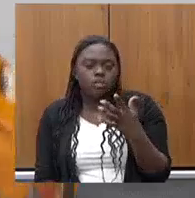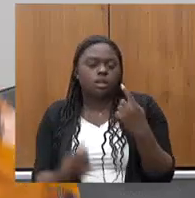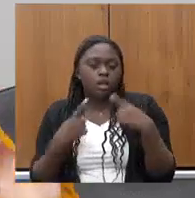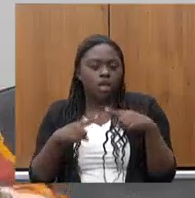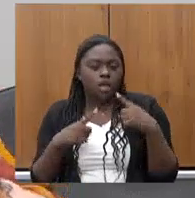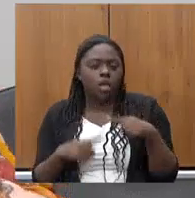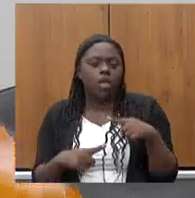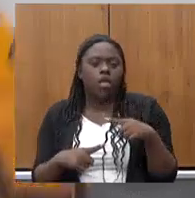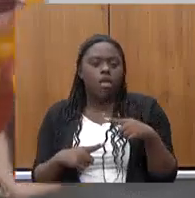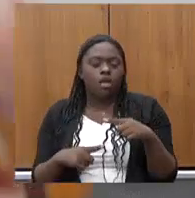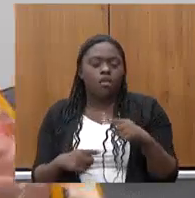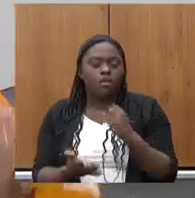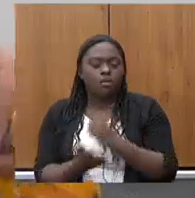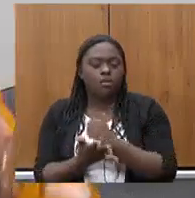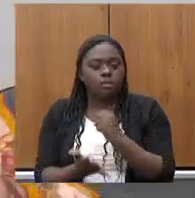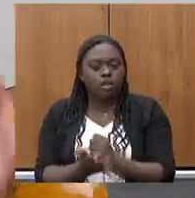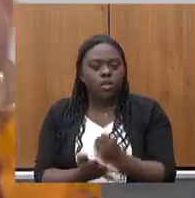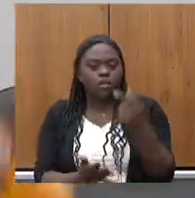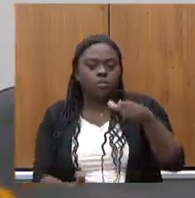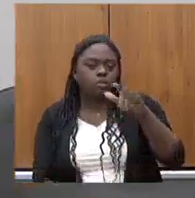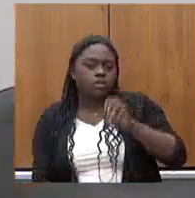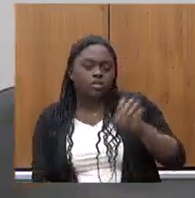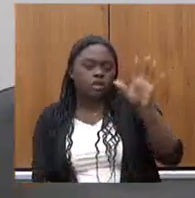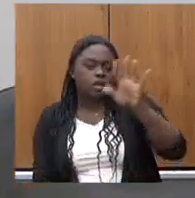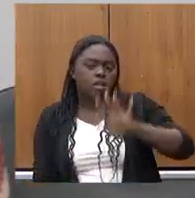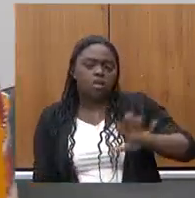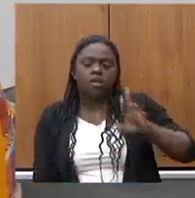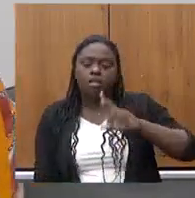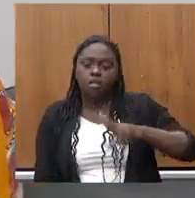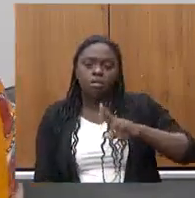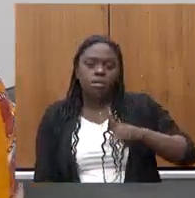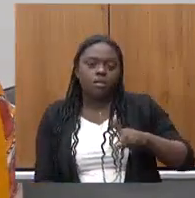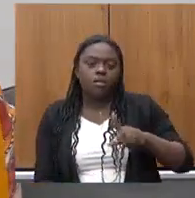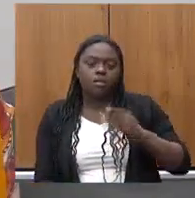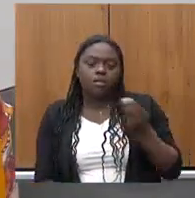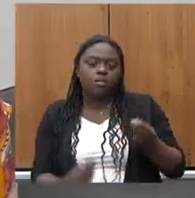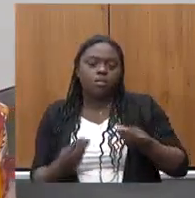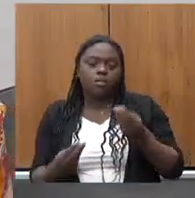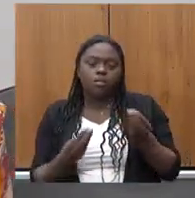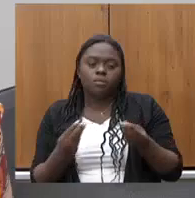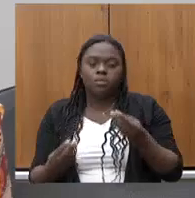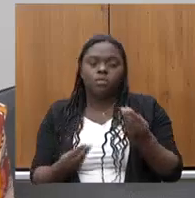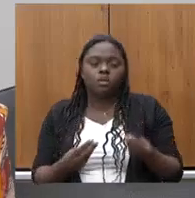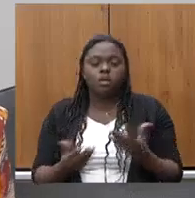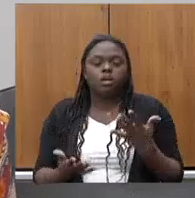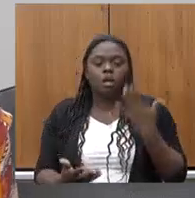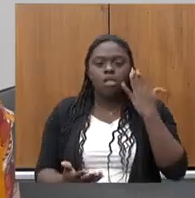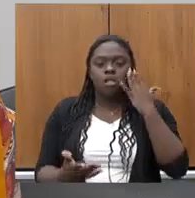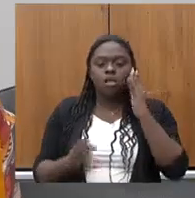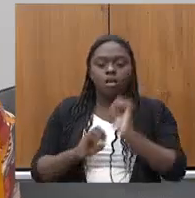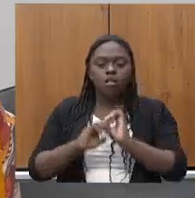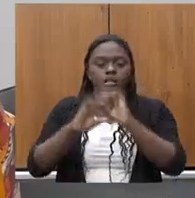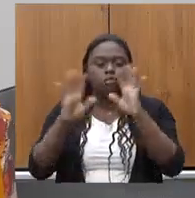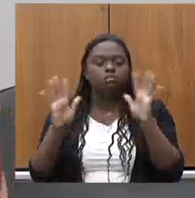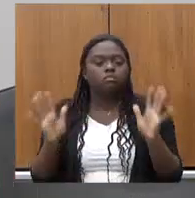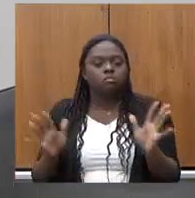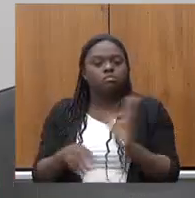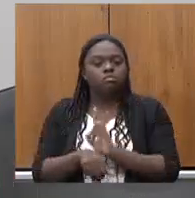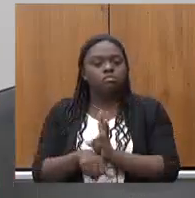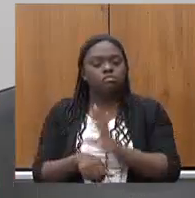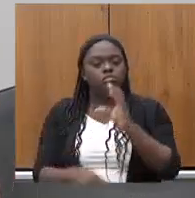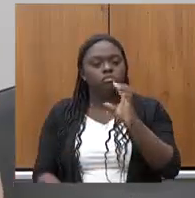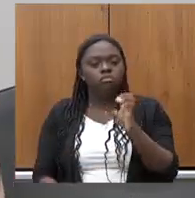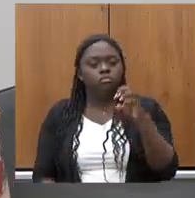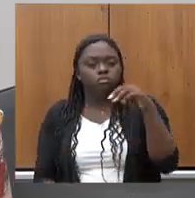fazer contratos com outros estados não foi algo entendido pela atual direção da CEMIG